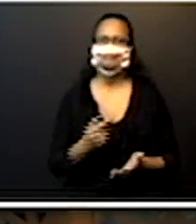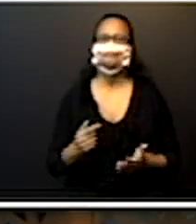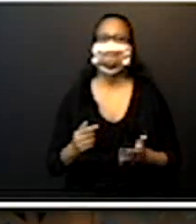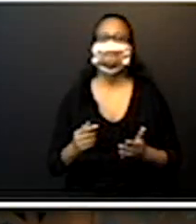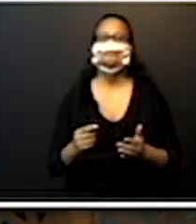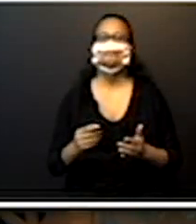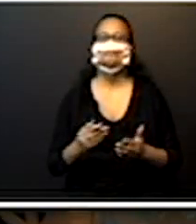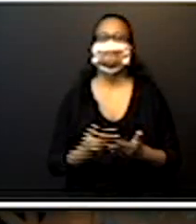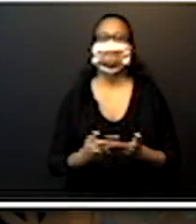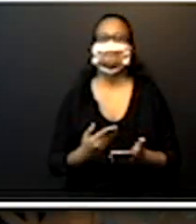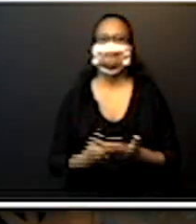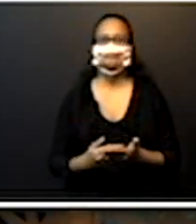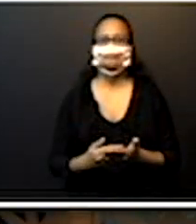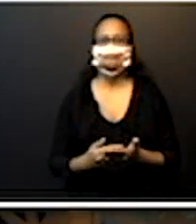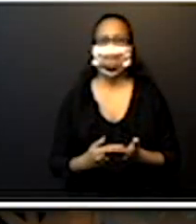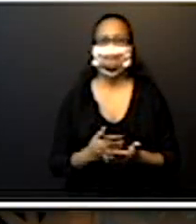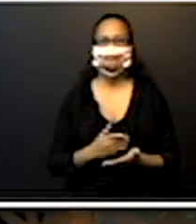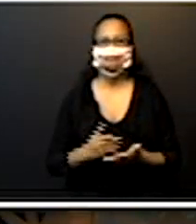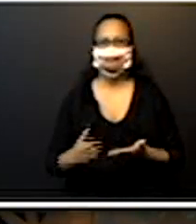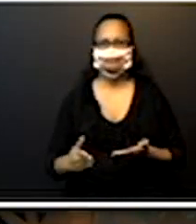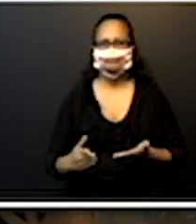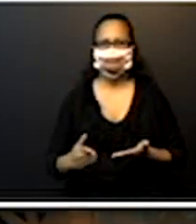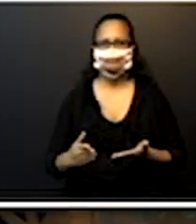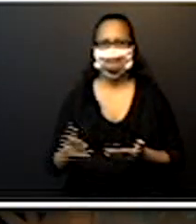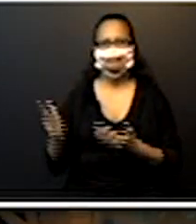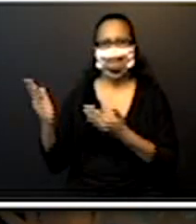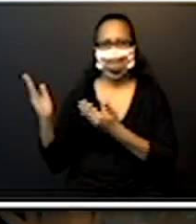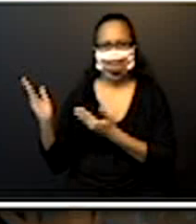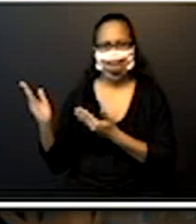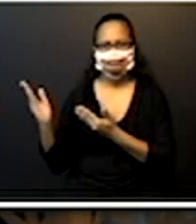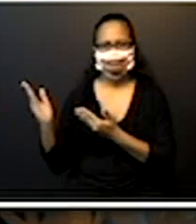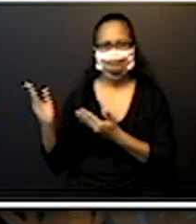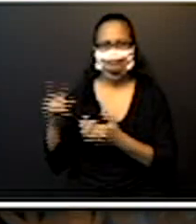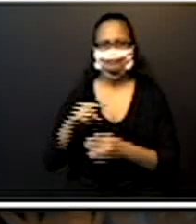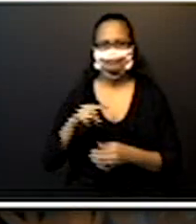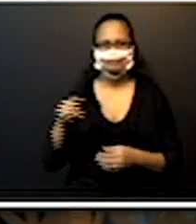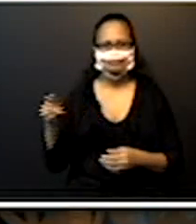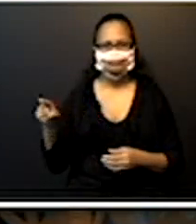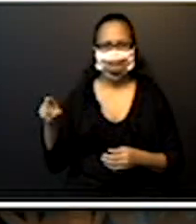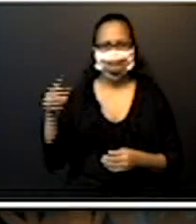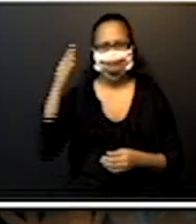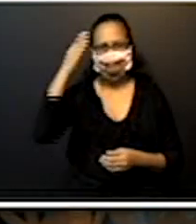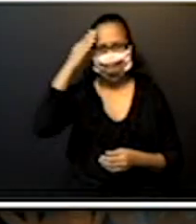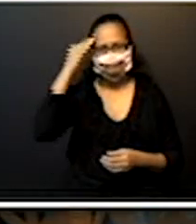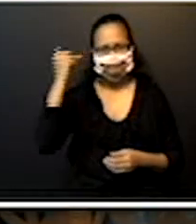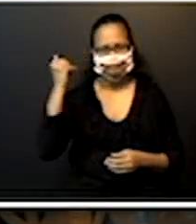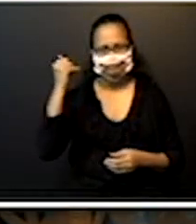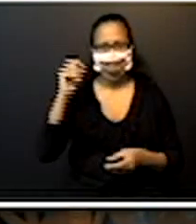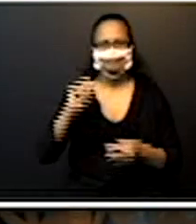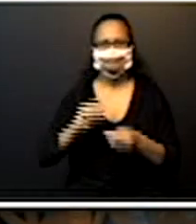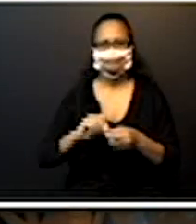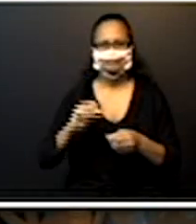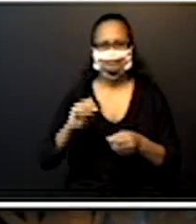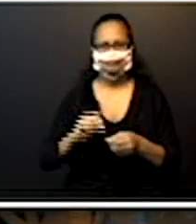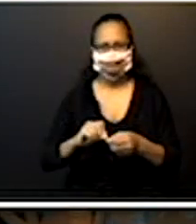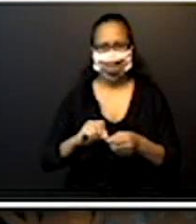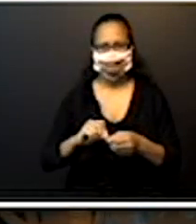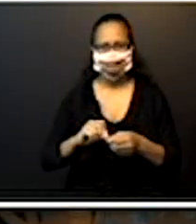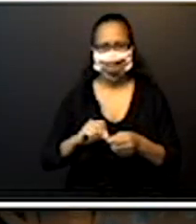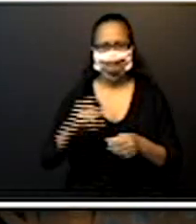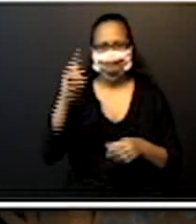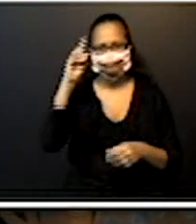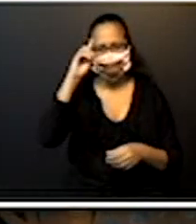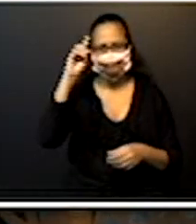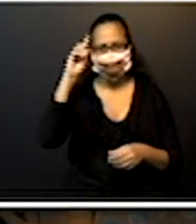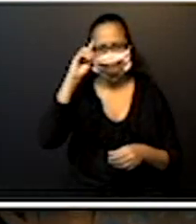esse quadro, para vocês saberem o que vamos fazer durante o dia, como se fosse a nossa sala de